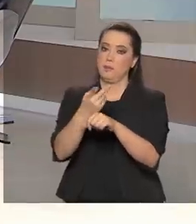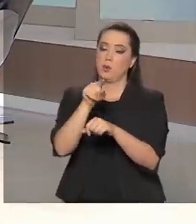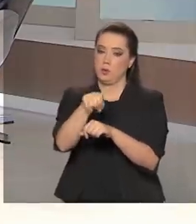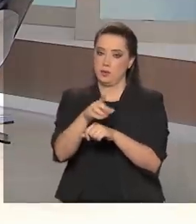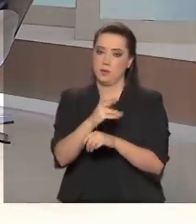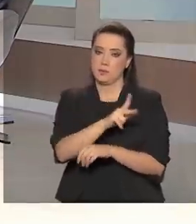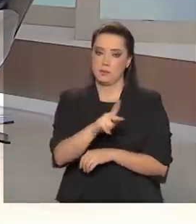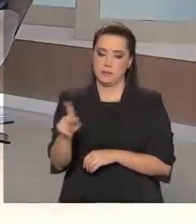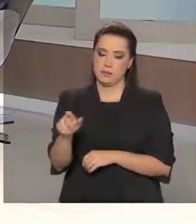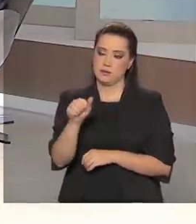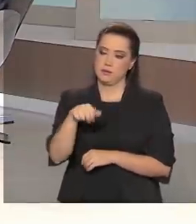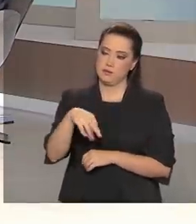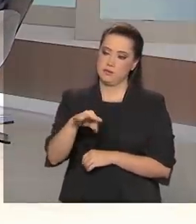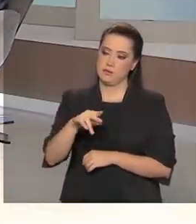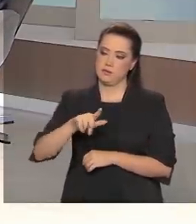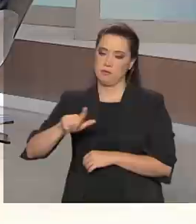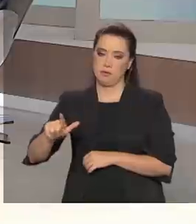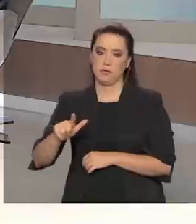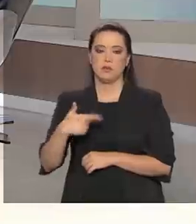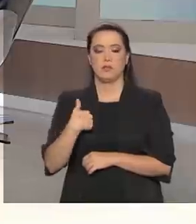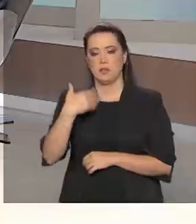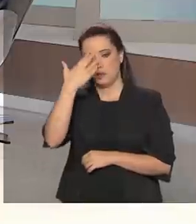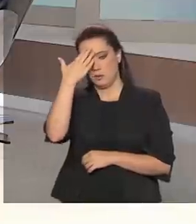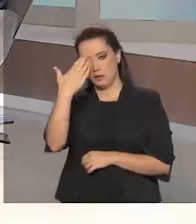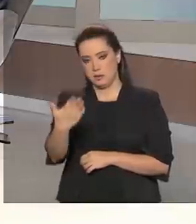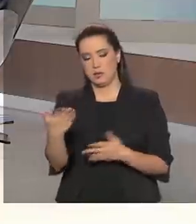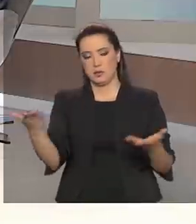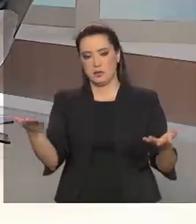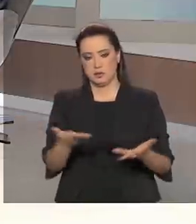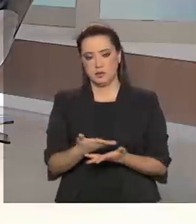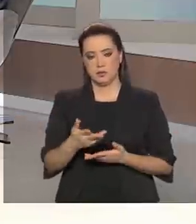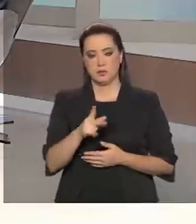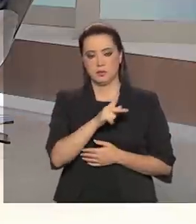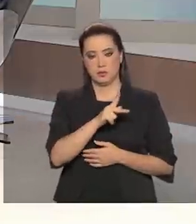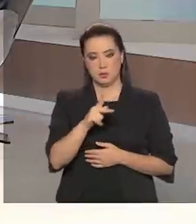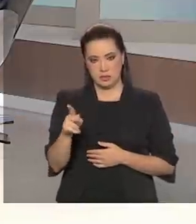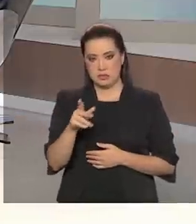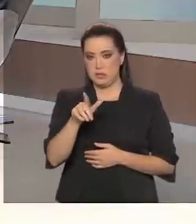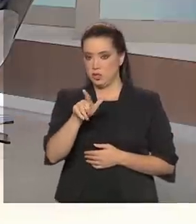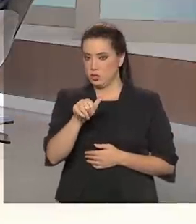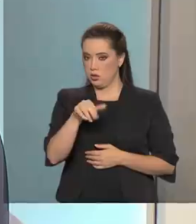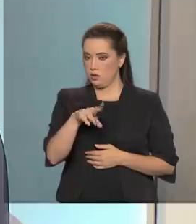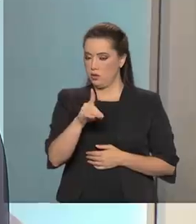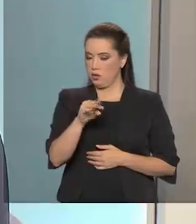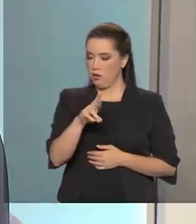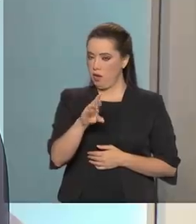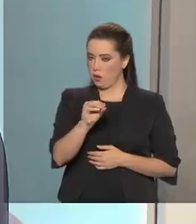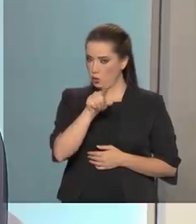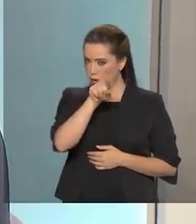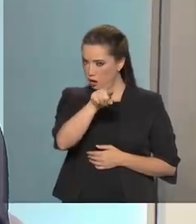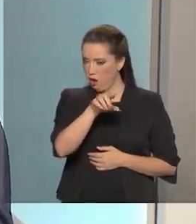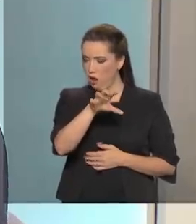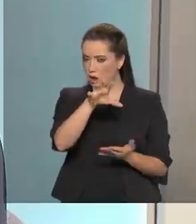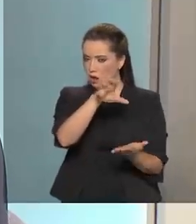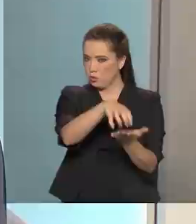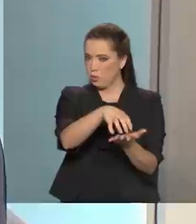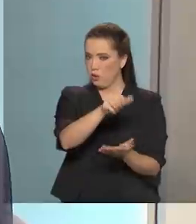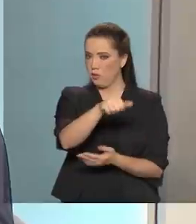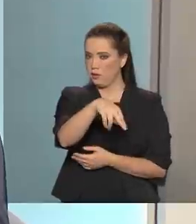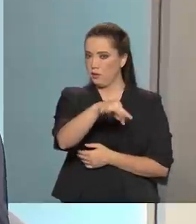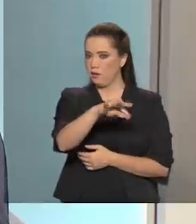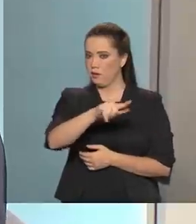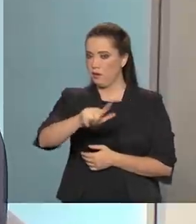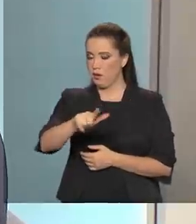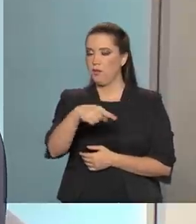Anatel, agradeço a prestatividade do presidente Leonardo e eu. Ele abriu as